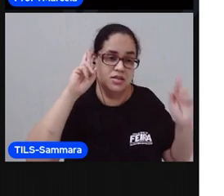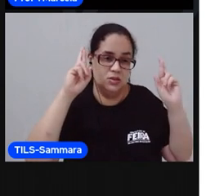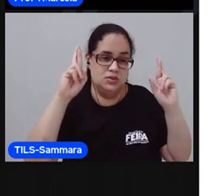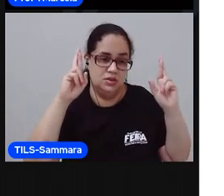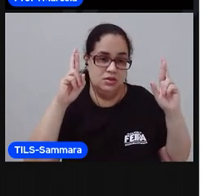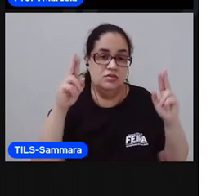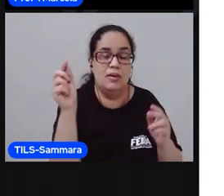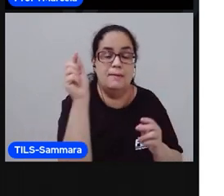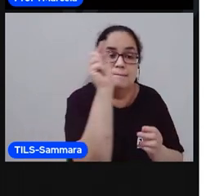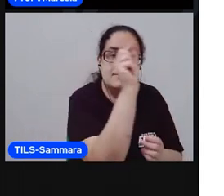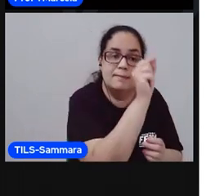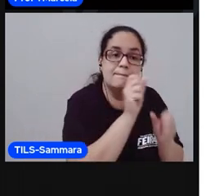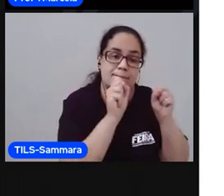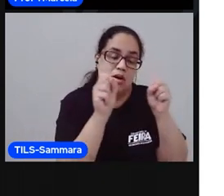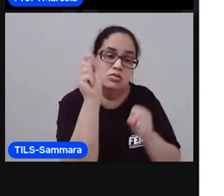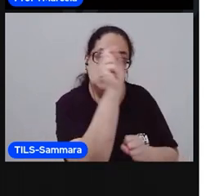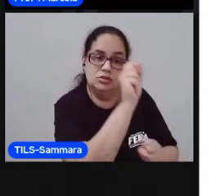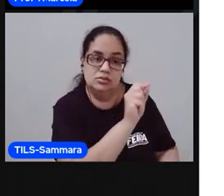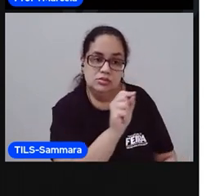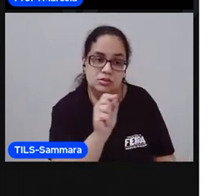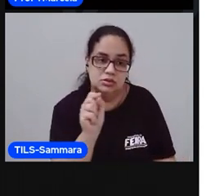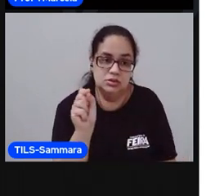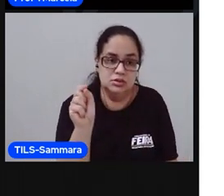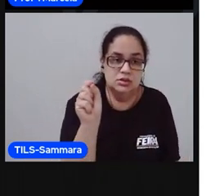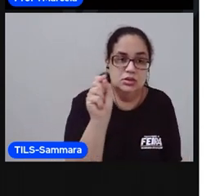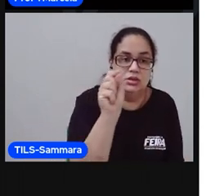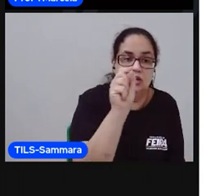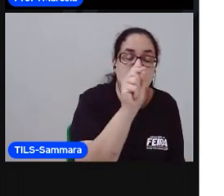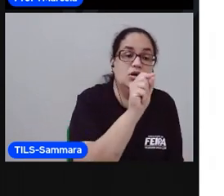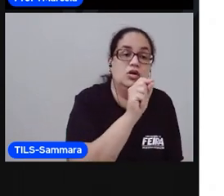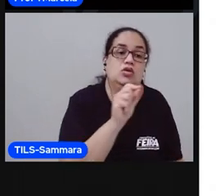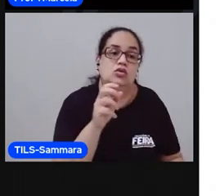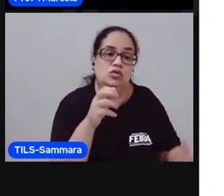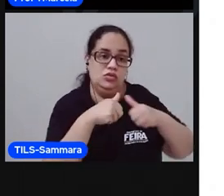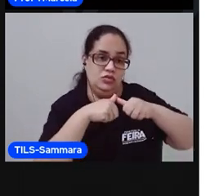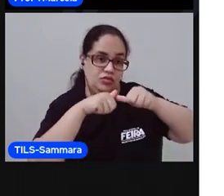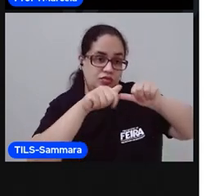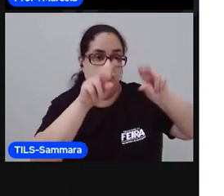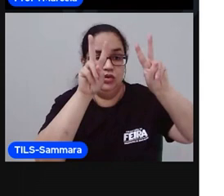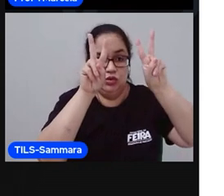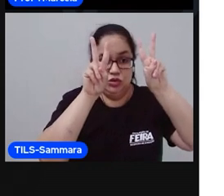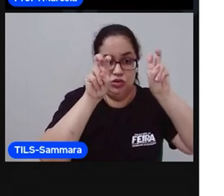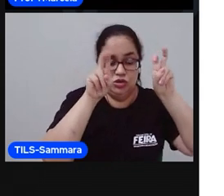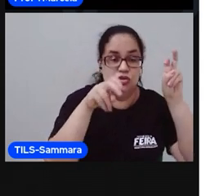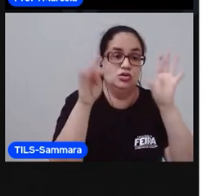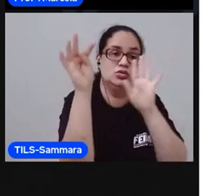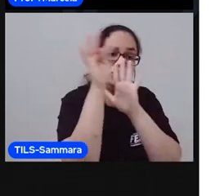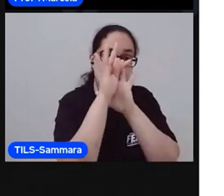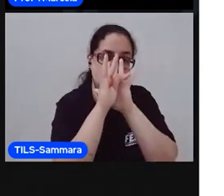circular aí para você não esquecer mais onde é que fica o título dos textos.